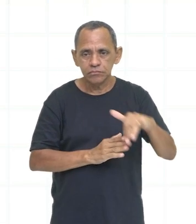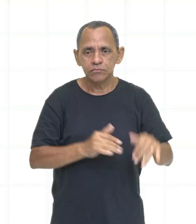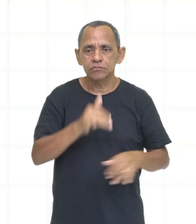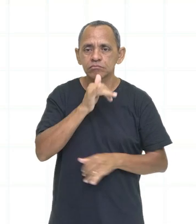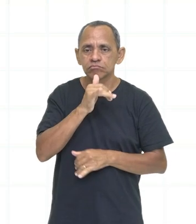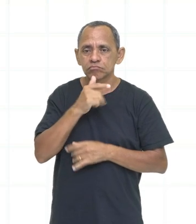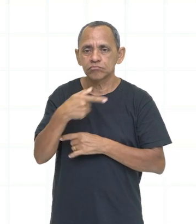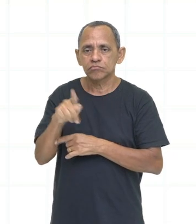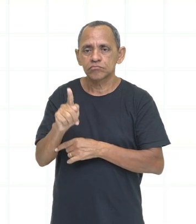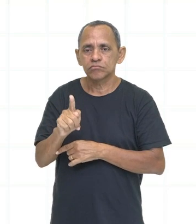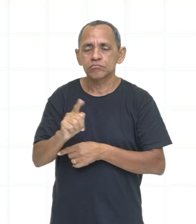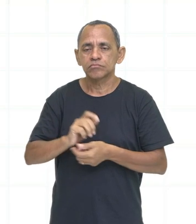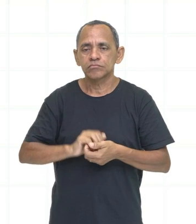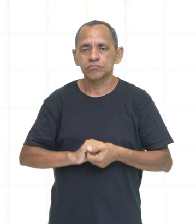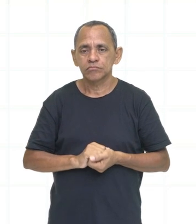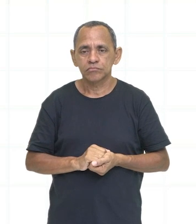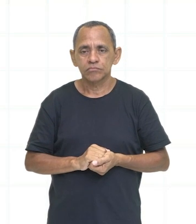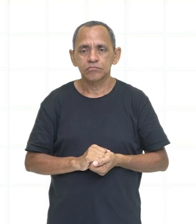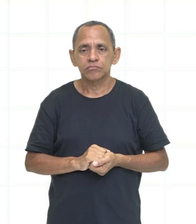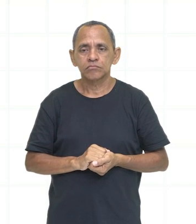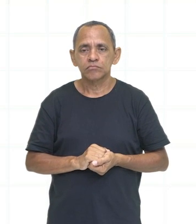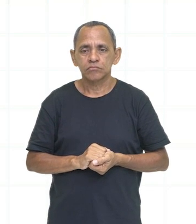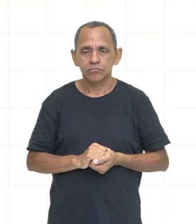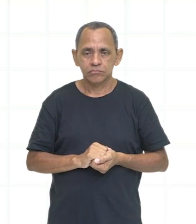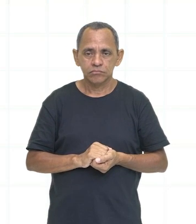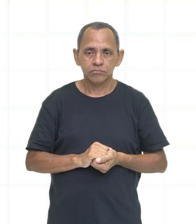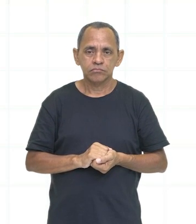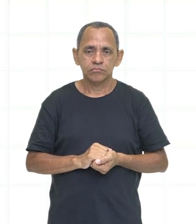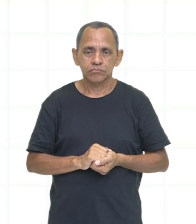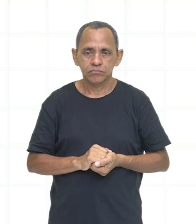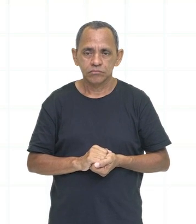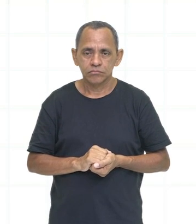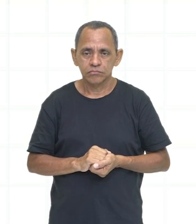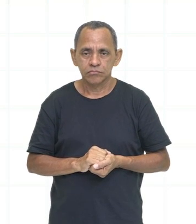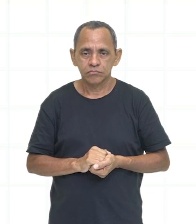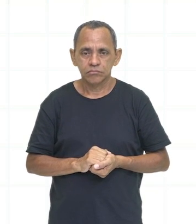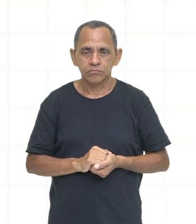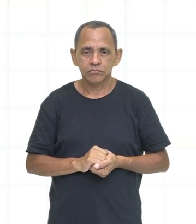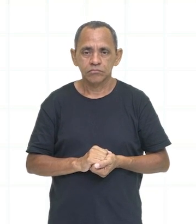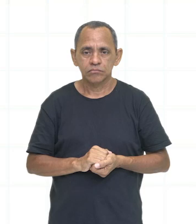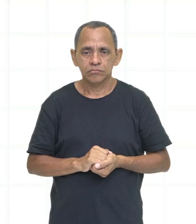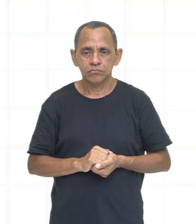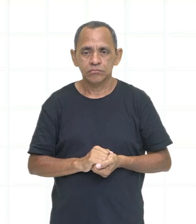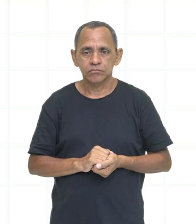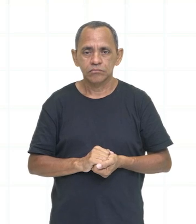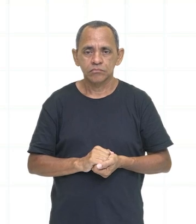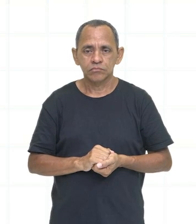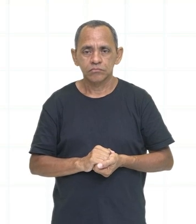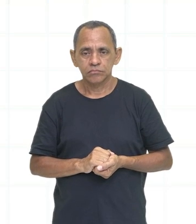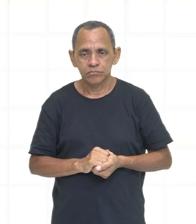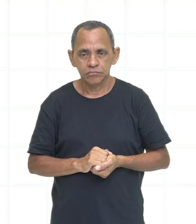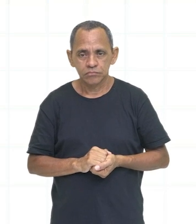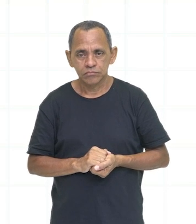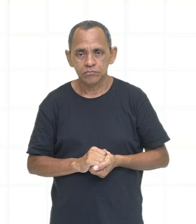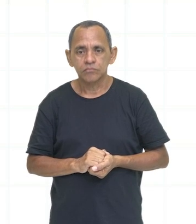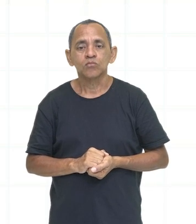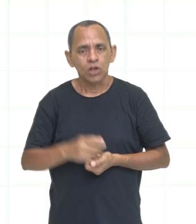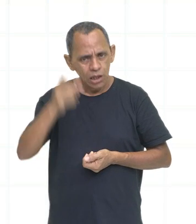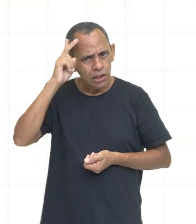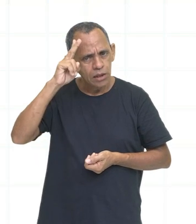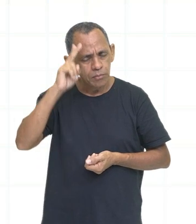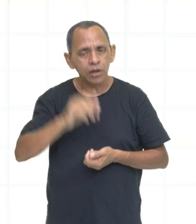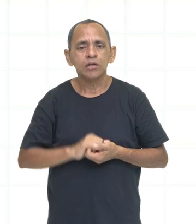masterpiece. Completamente sozinha, né? Totalmente sozinho, né? Lembrando que all by yourself significa você